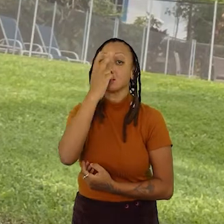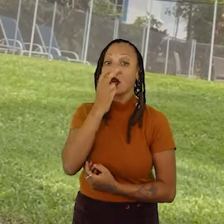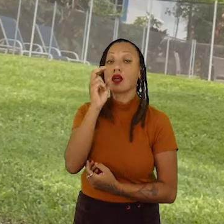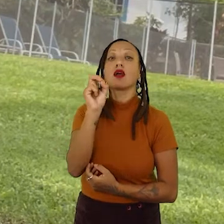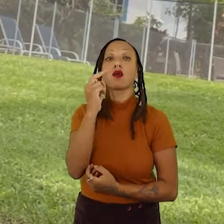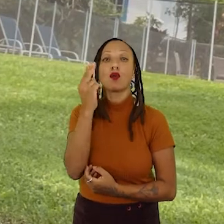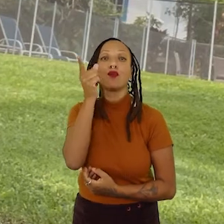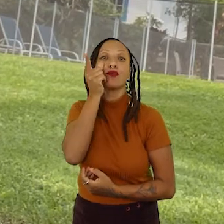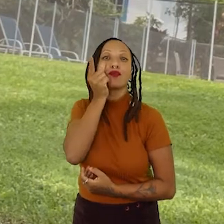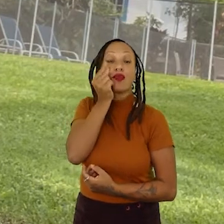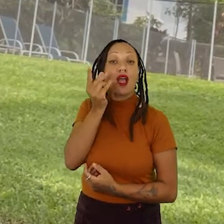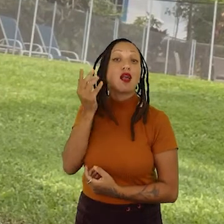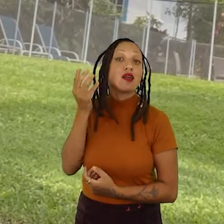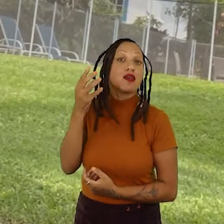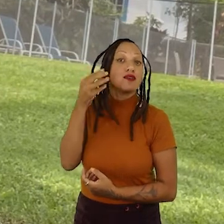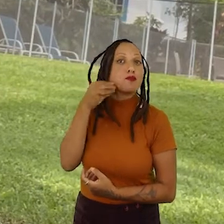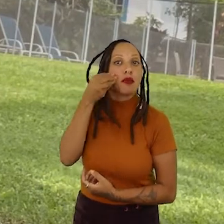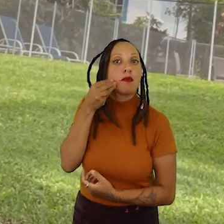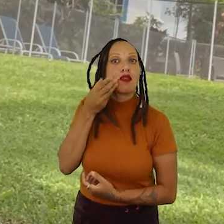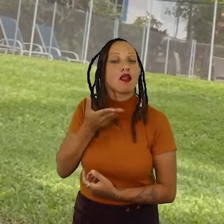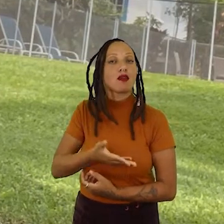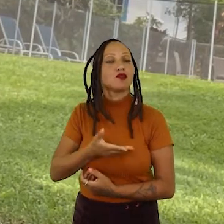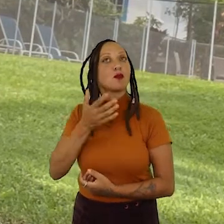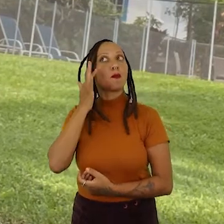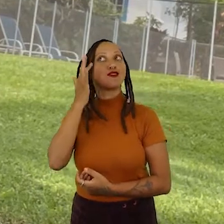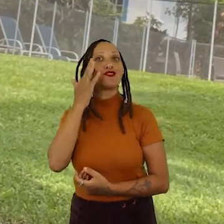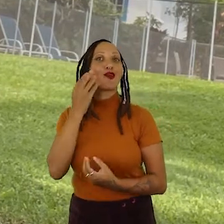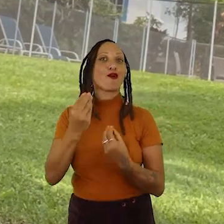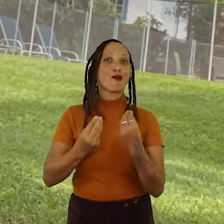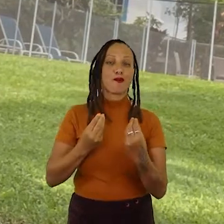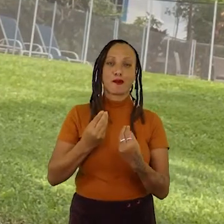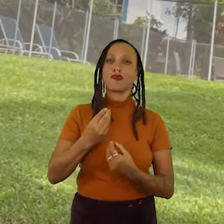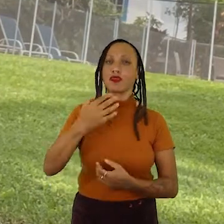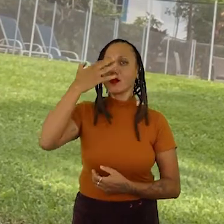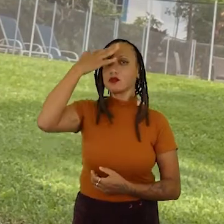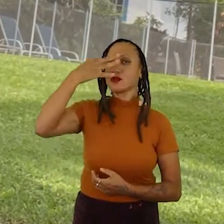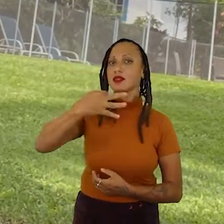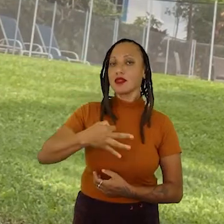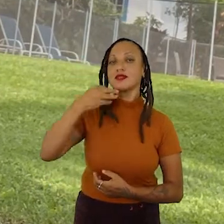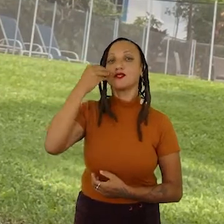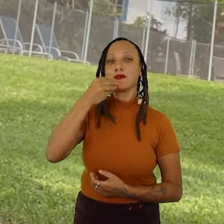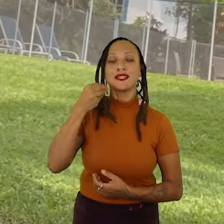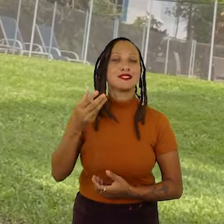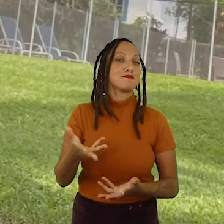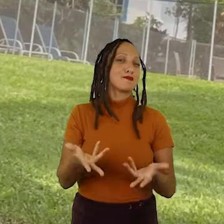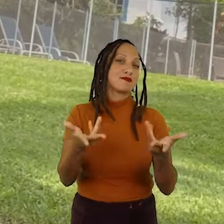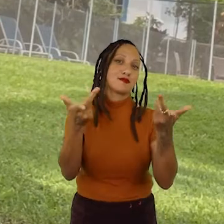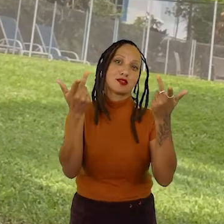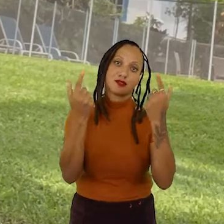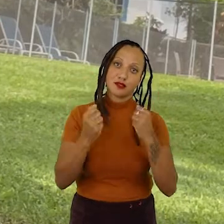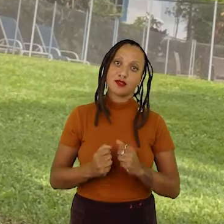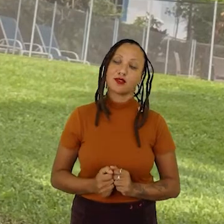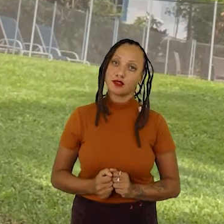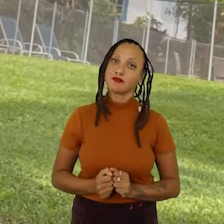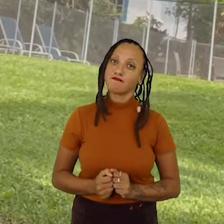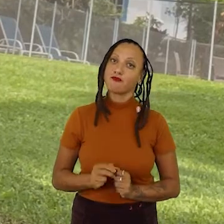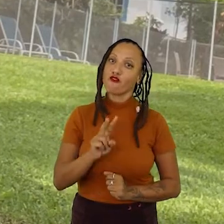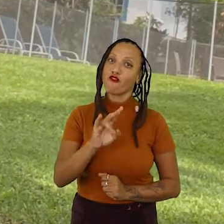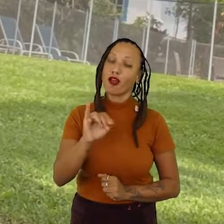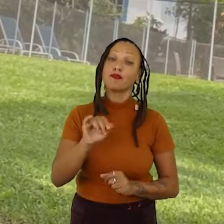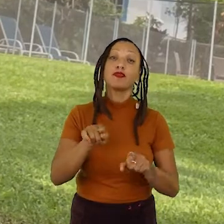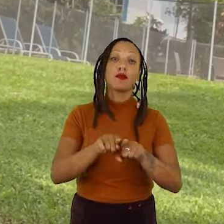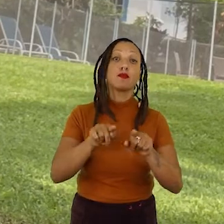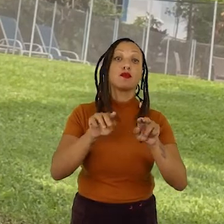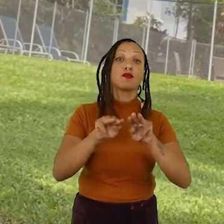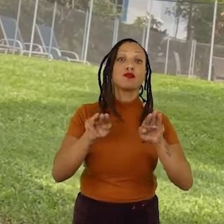experimentando isso. E tenho certeza que a experiência vai ser maravilhosa. Além disso,